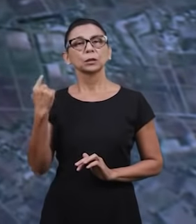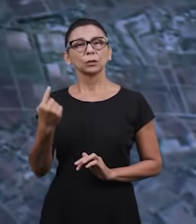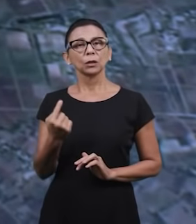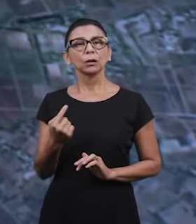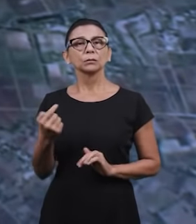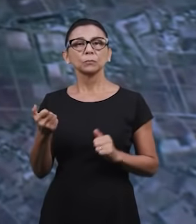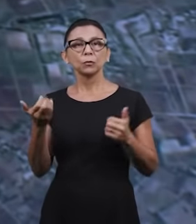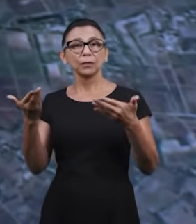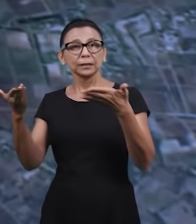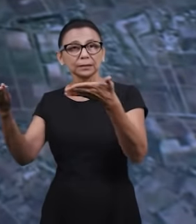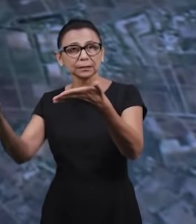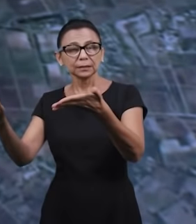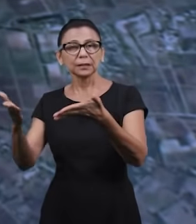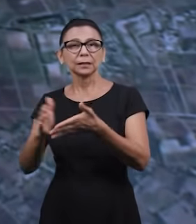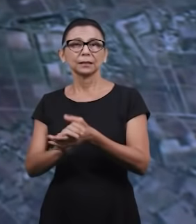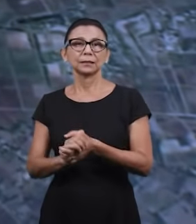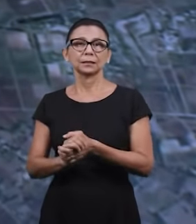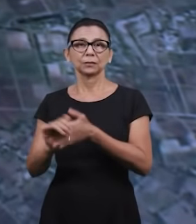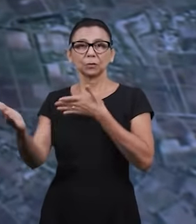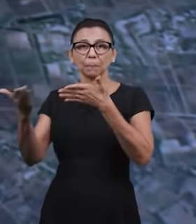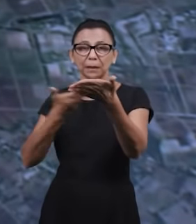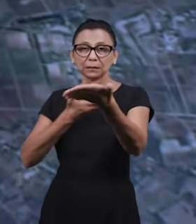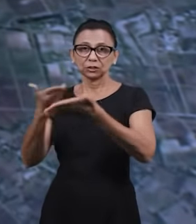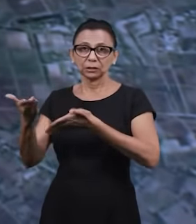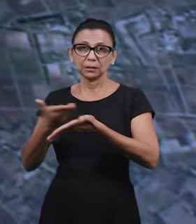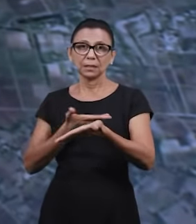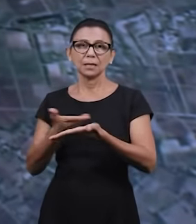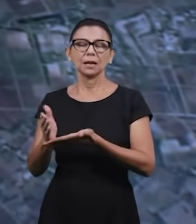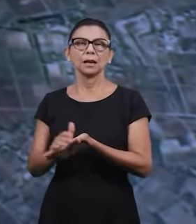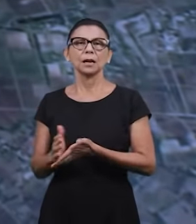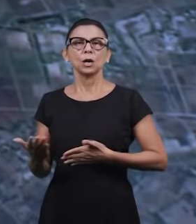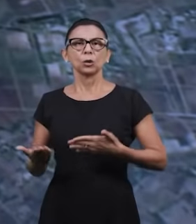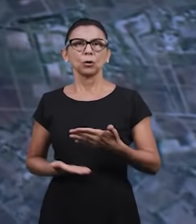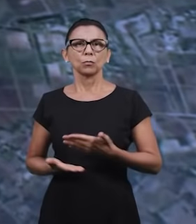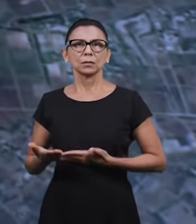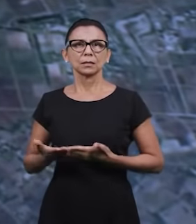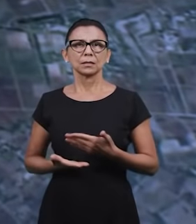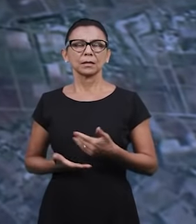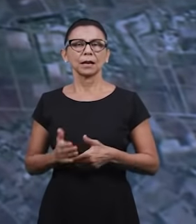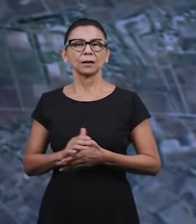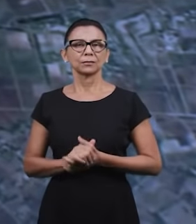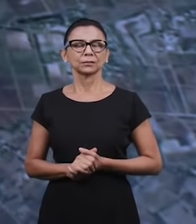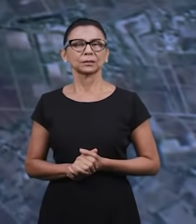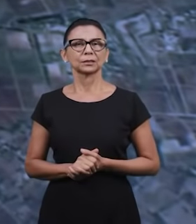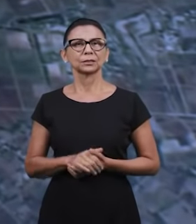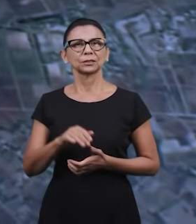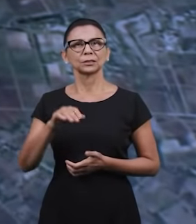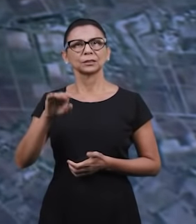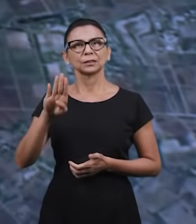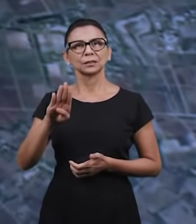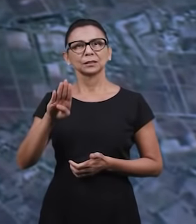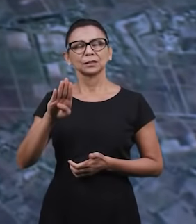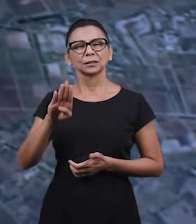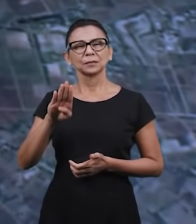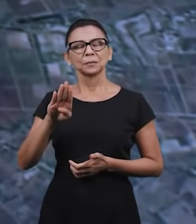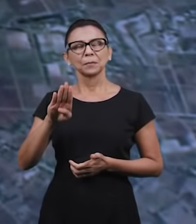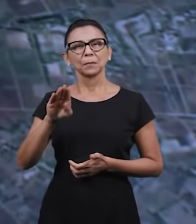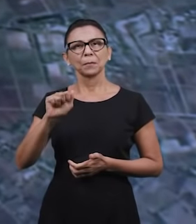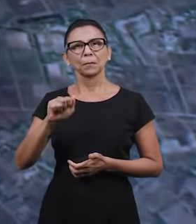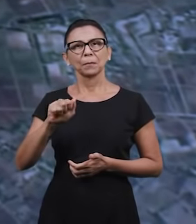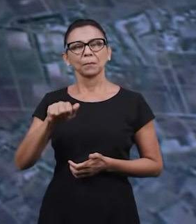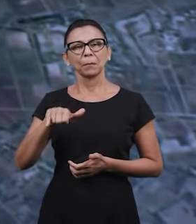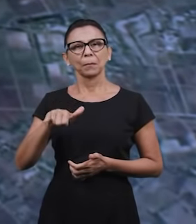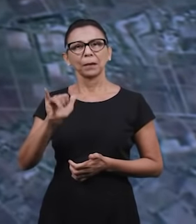para os nossos irmãos em Baiamo, para que os irmãos se mantenham firmes na obra do Espírito Santo. Obrigado, irmã, que Deus